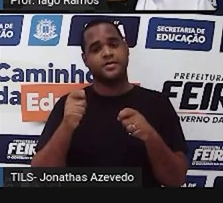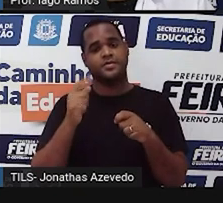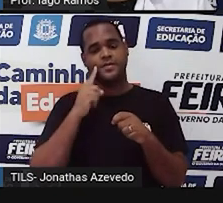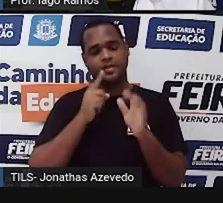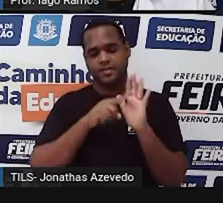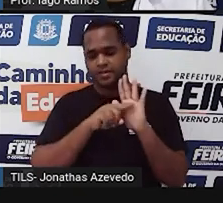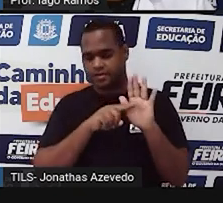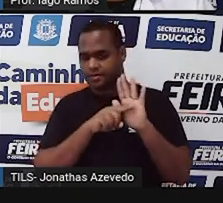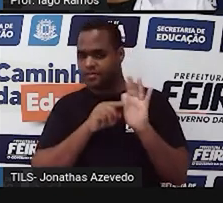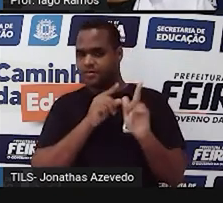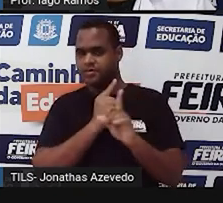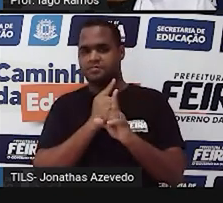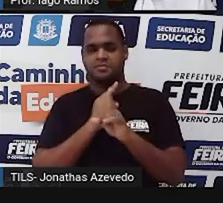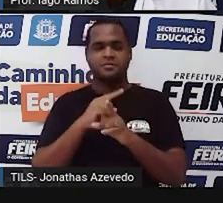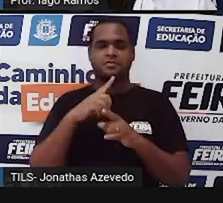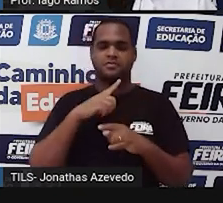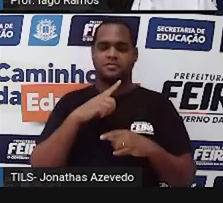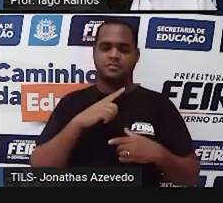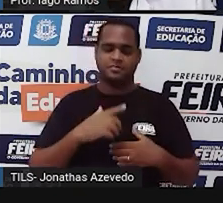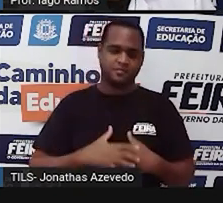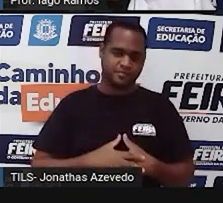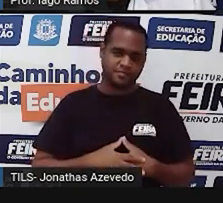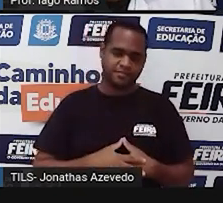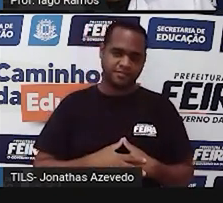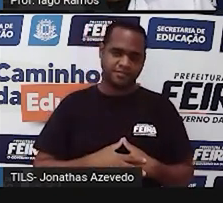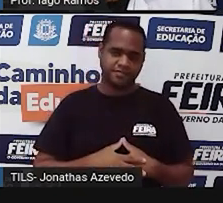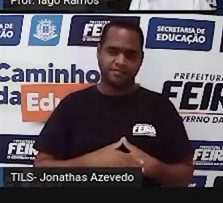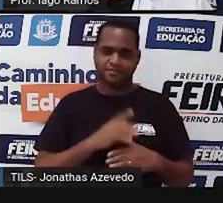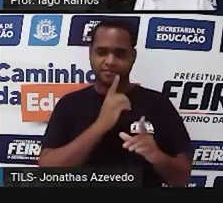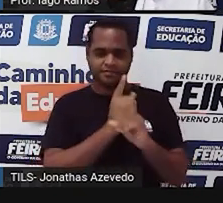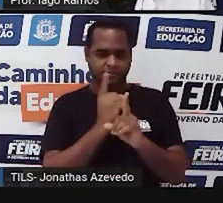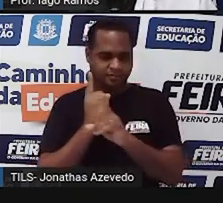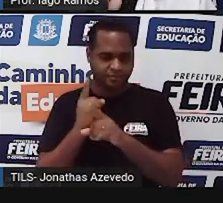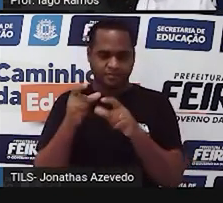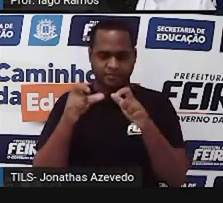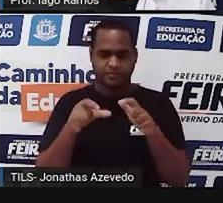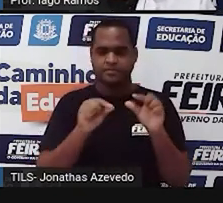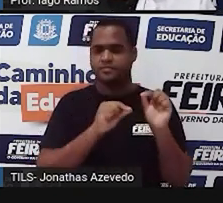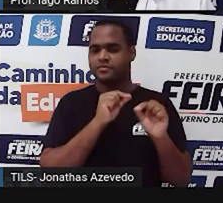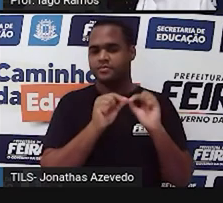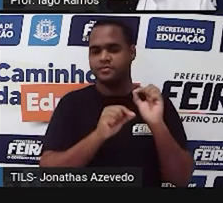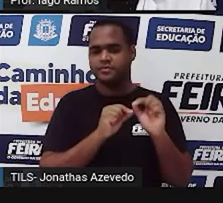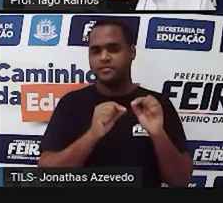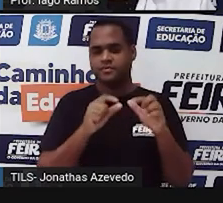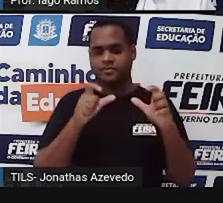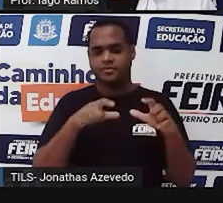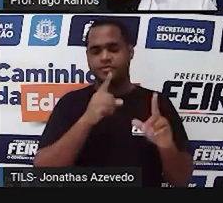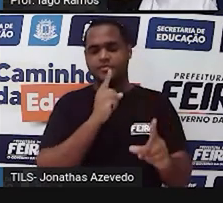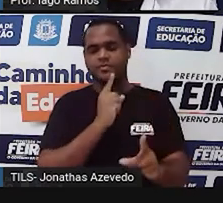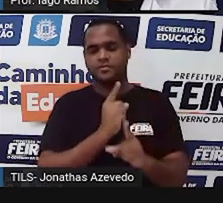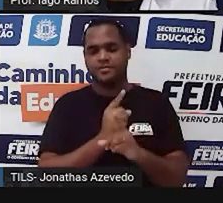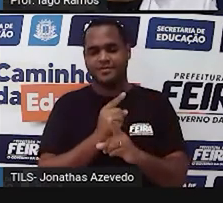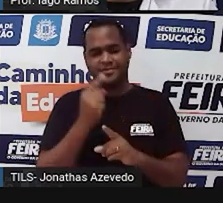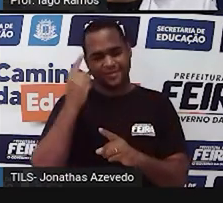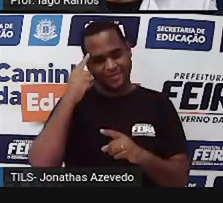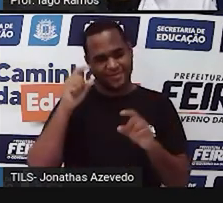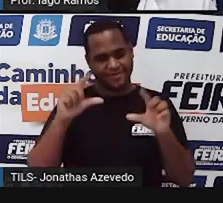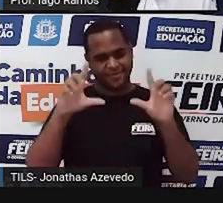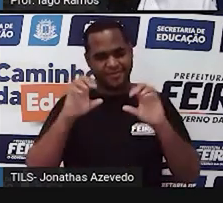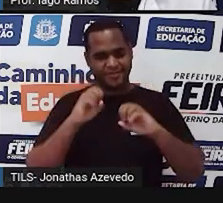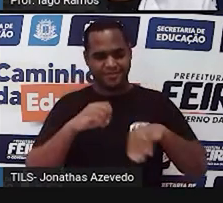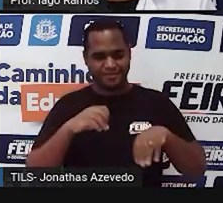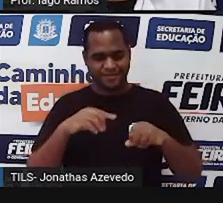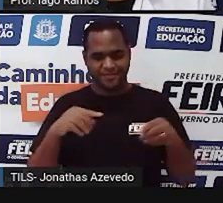investigações, certo? E onde é que você vai encontrar esse material? Você vai encontrar lá nessa aula aqui